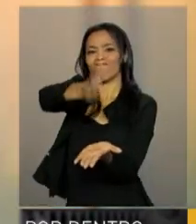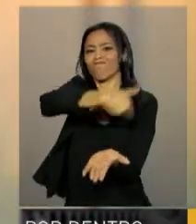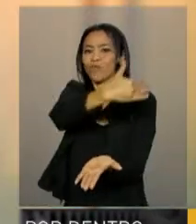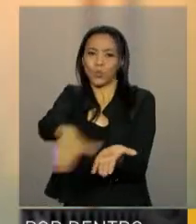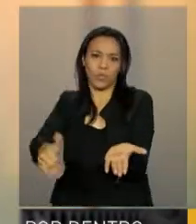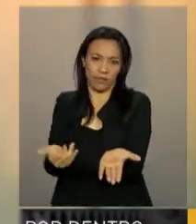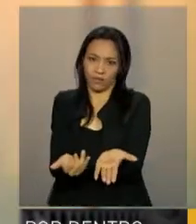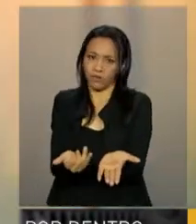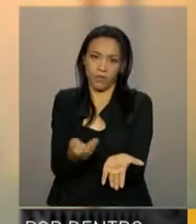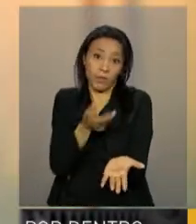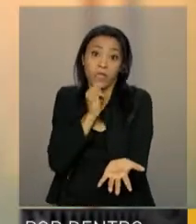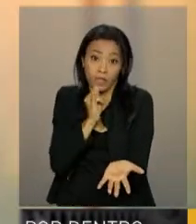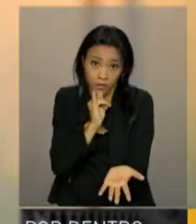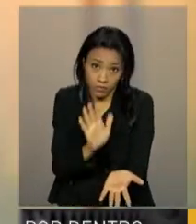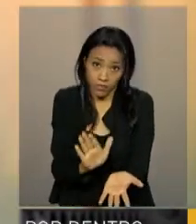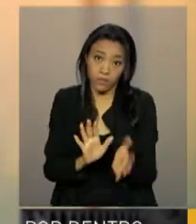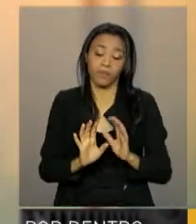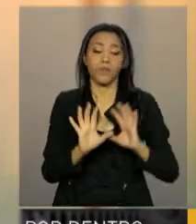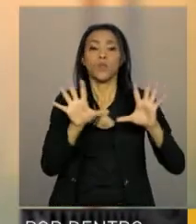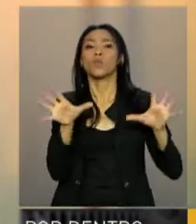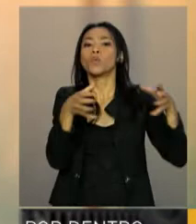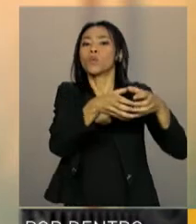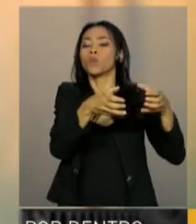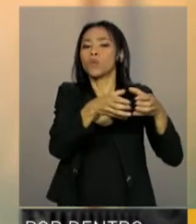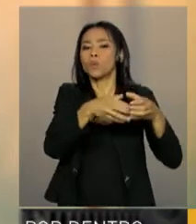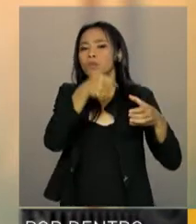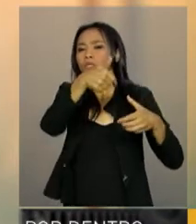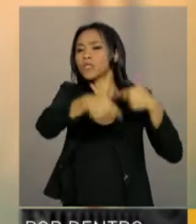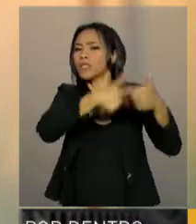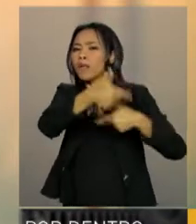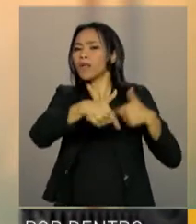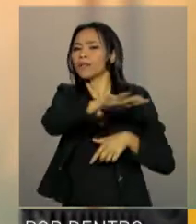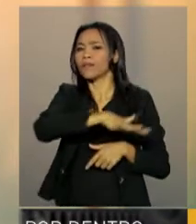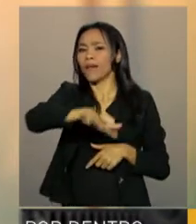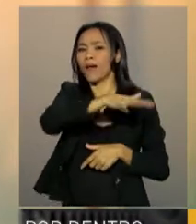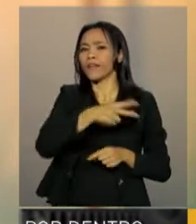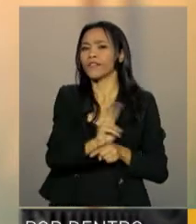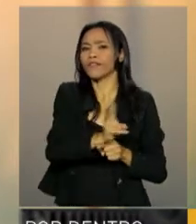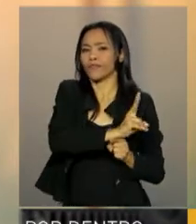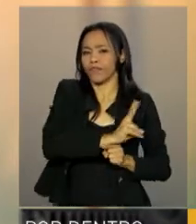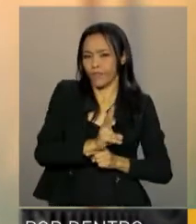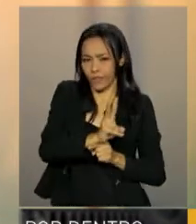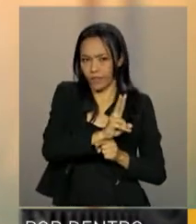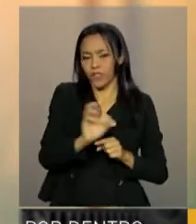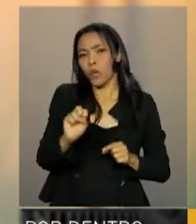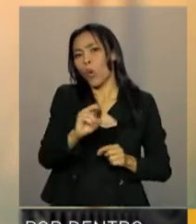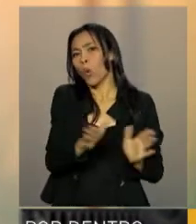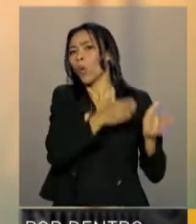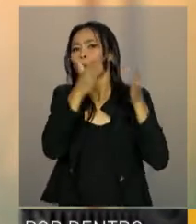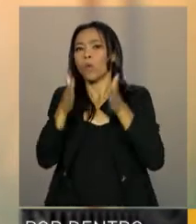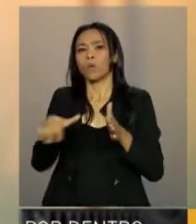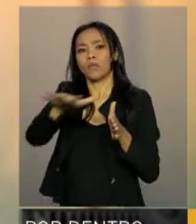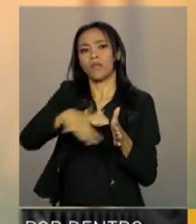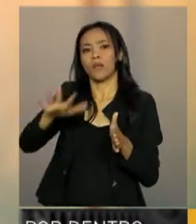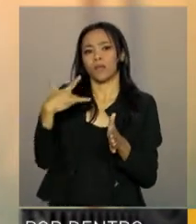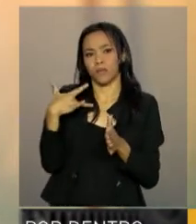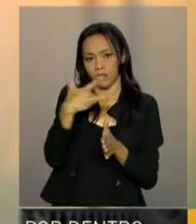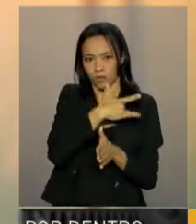exemplo, a categoria de trabalhadores na área de vigilância ou na área de saúde.